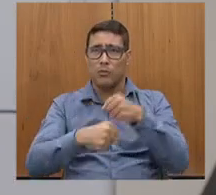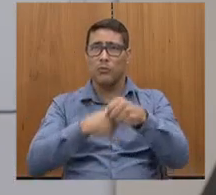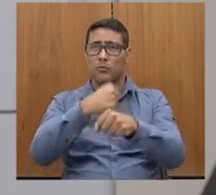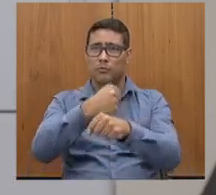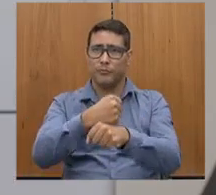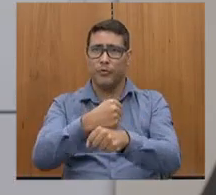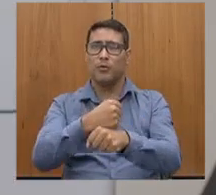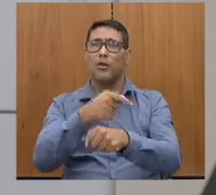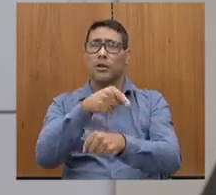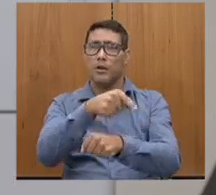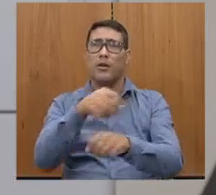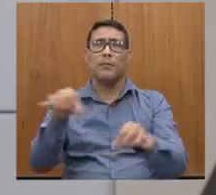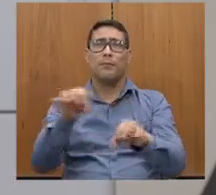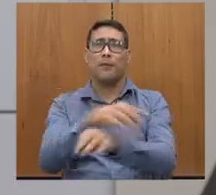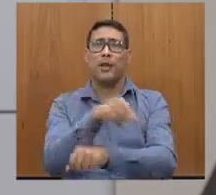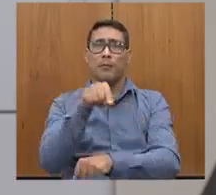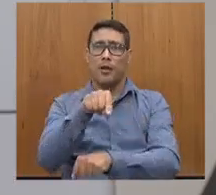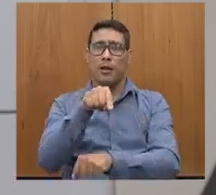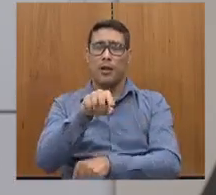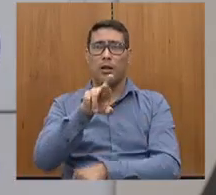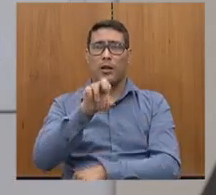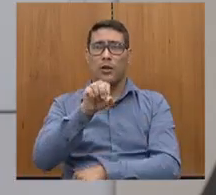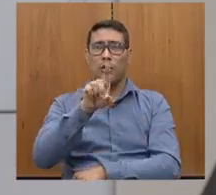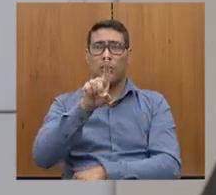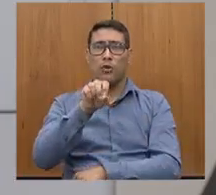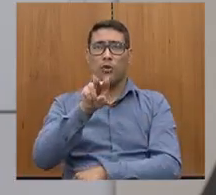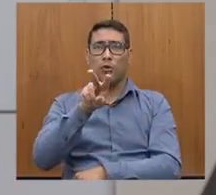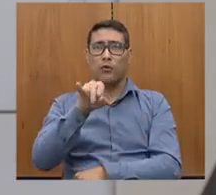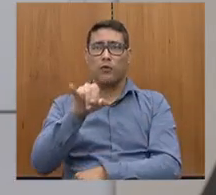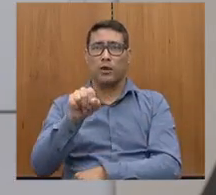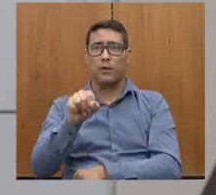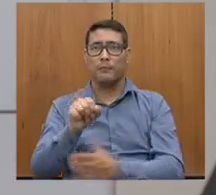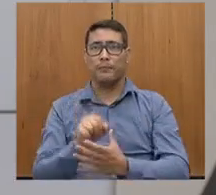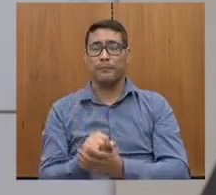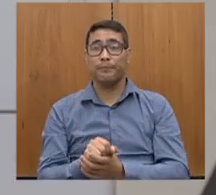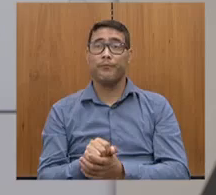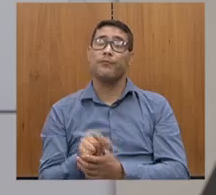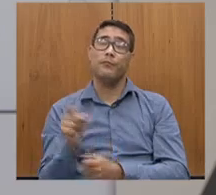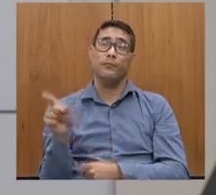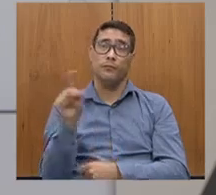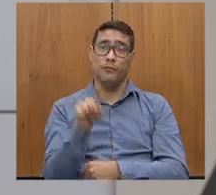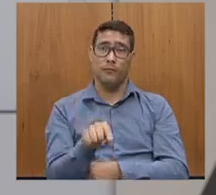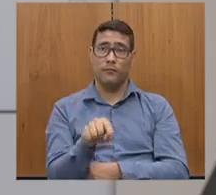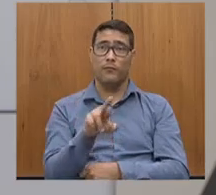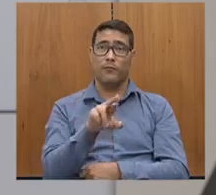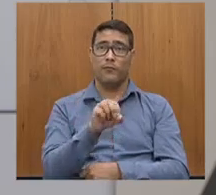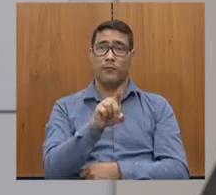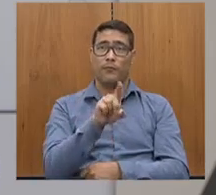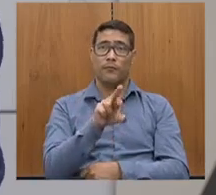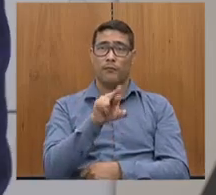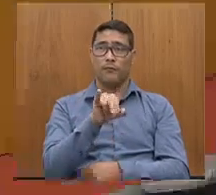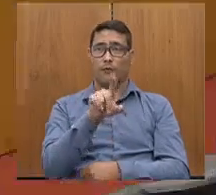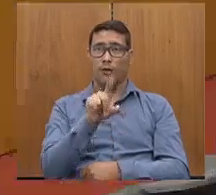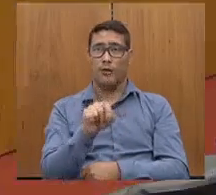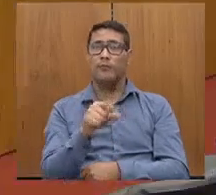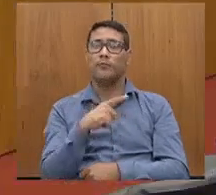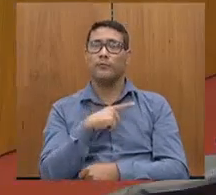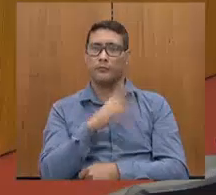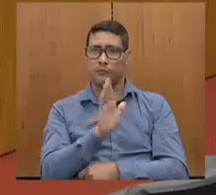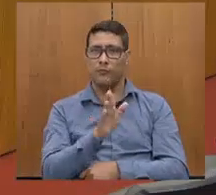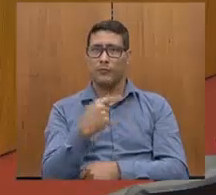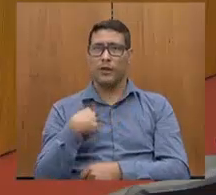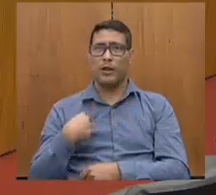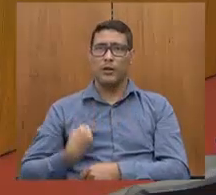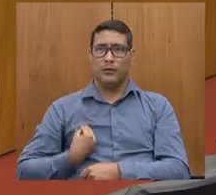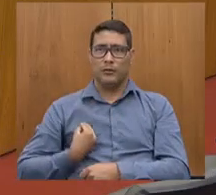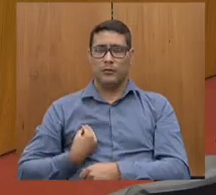termo desta rodovia. E aí, Rodrigo, você que já está executando e o secretário esteve conosco em